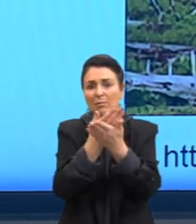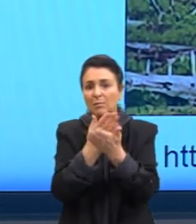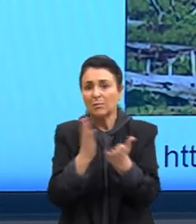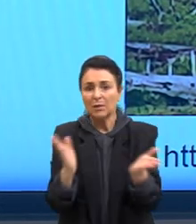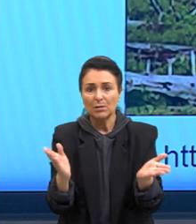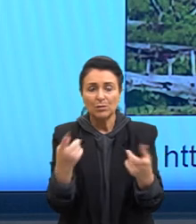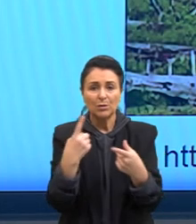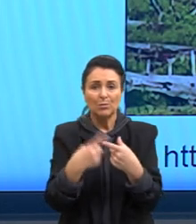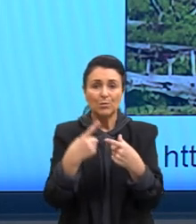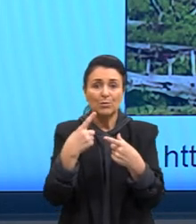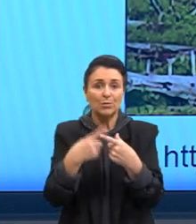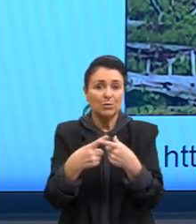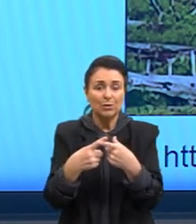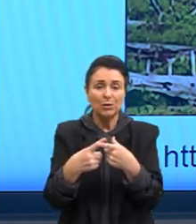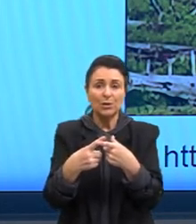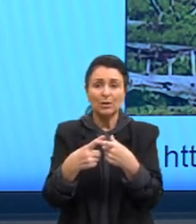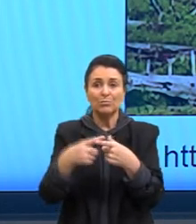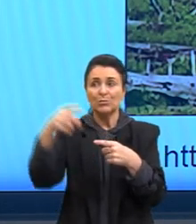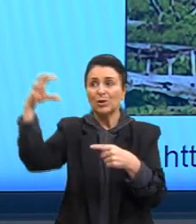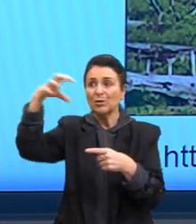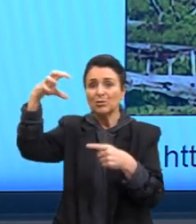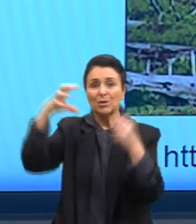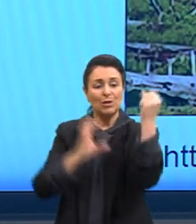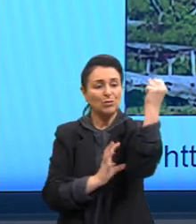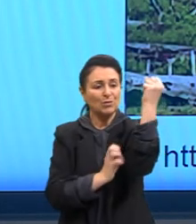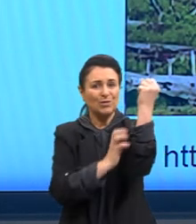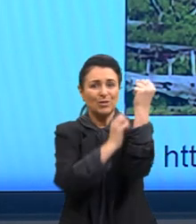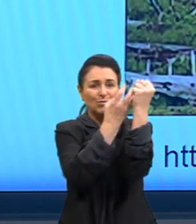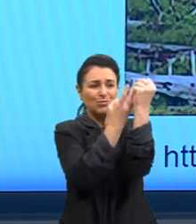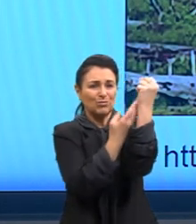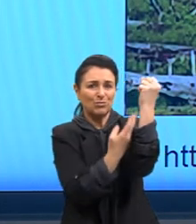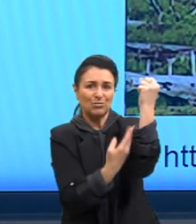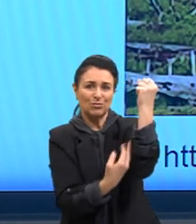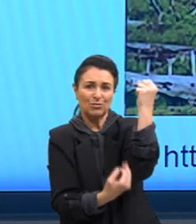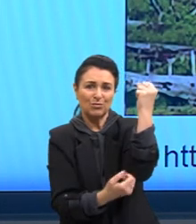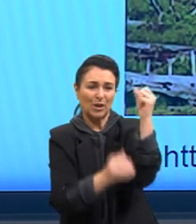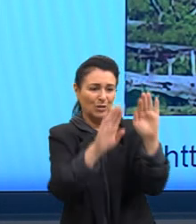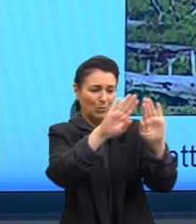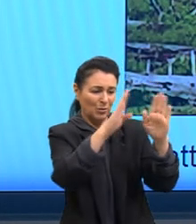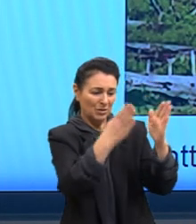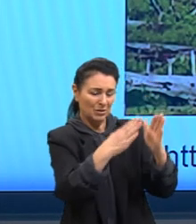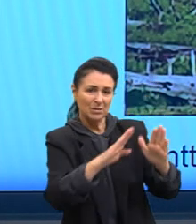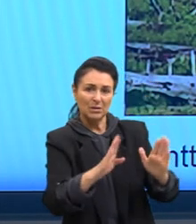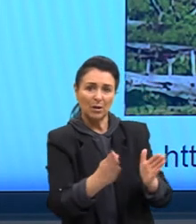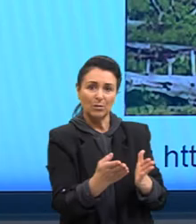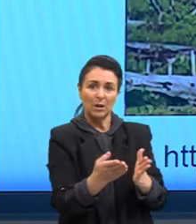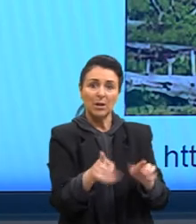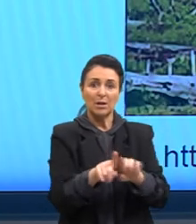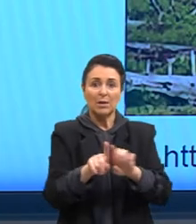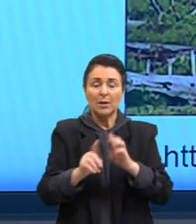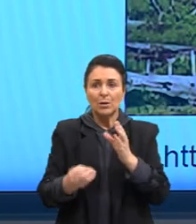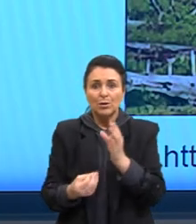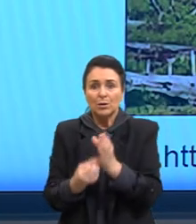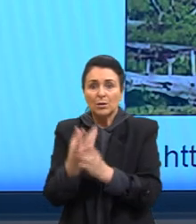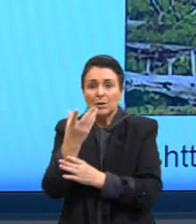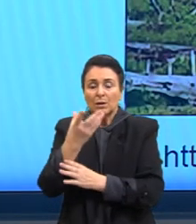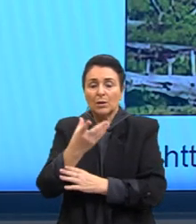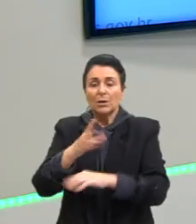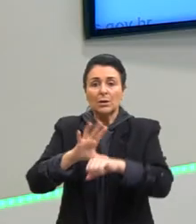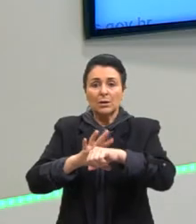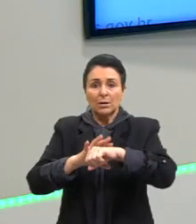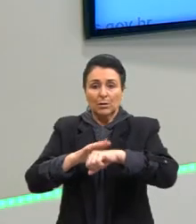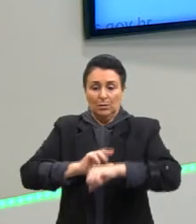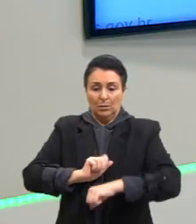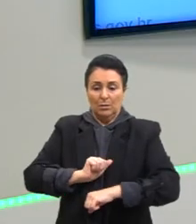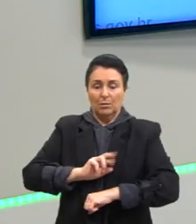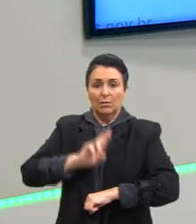essa característica, porque a chuva corrói as estátuas. E também o surgimento de doenças respiratórias, que